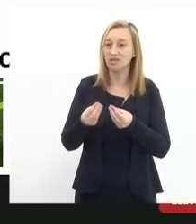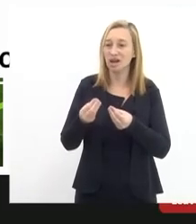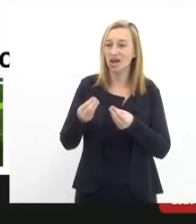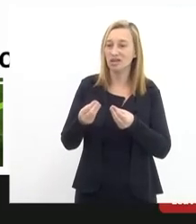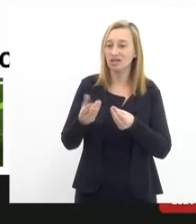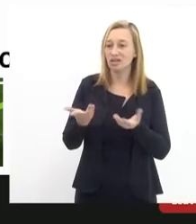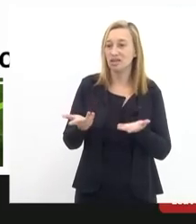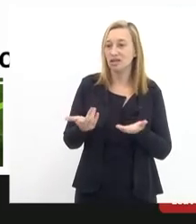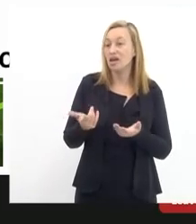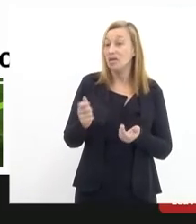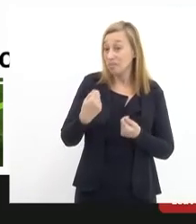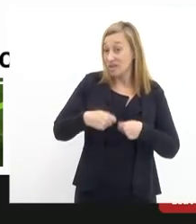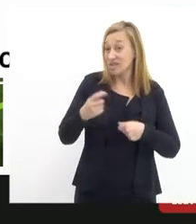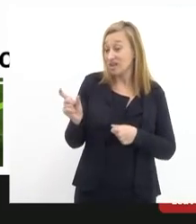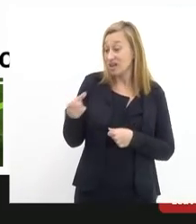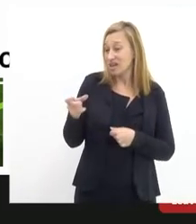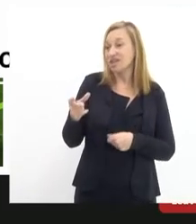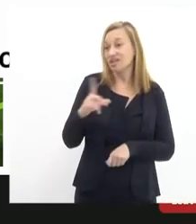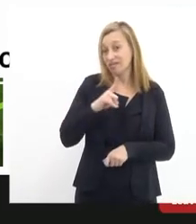adianta ter carteirinha.